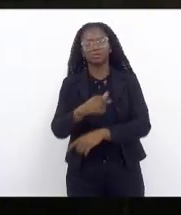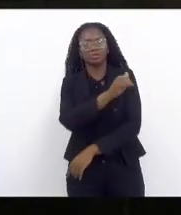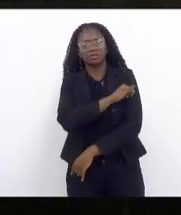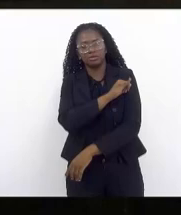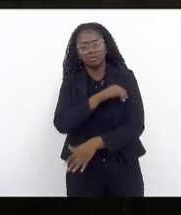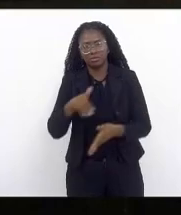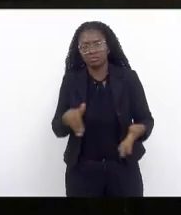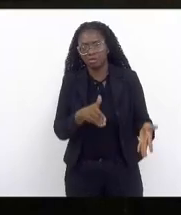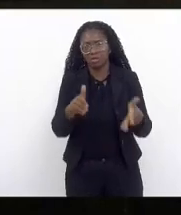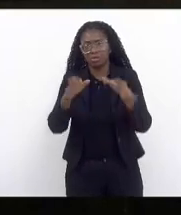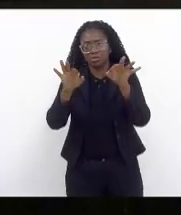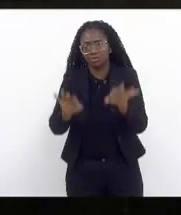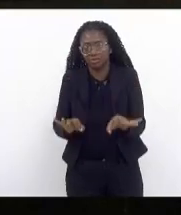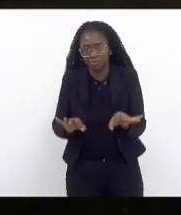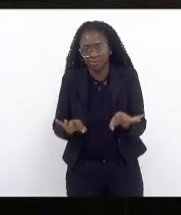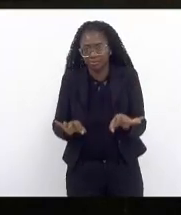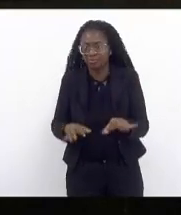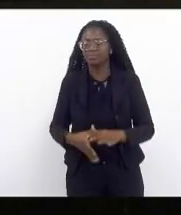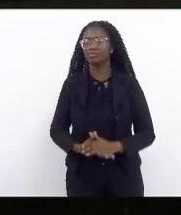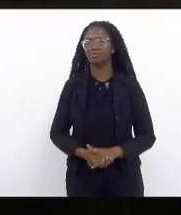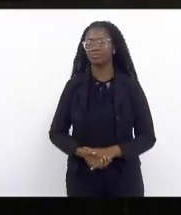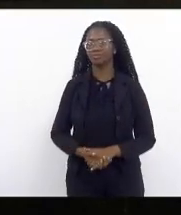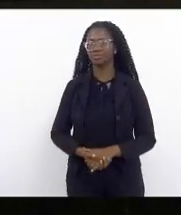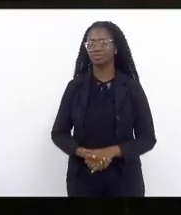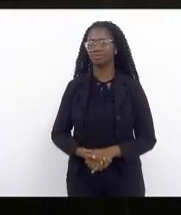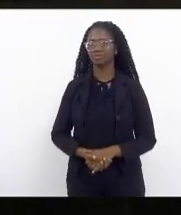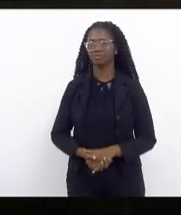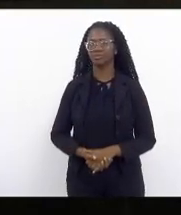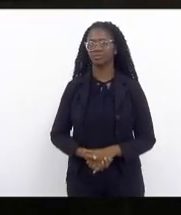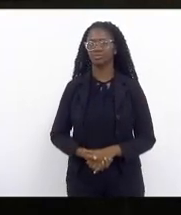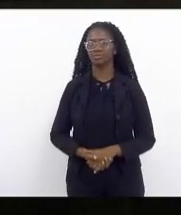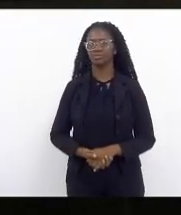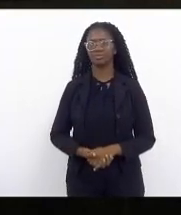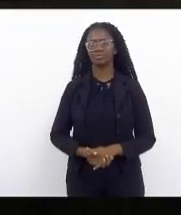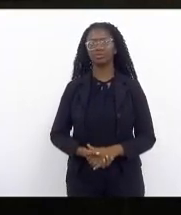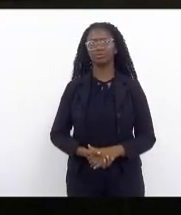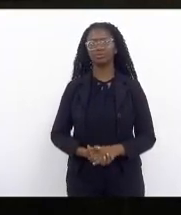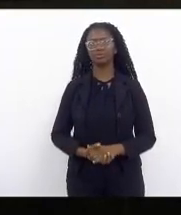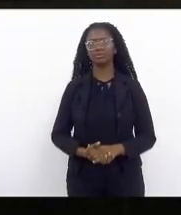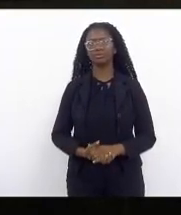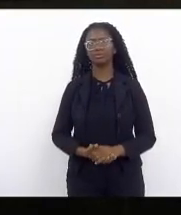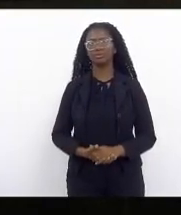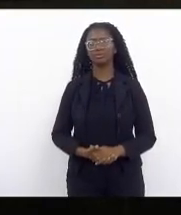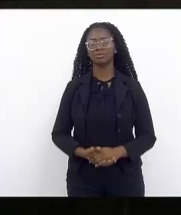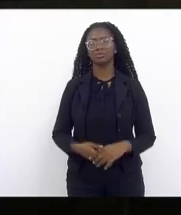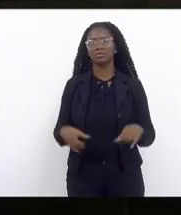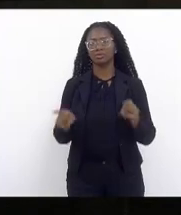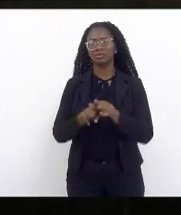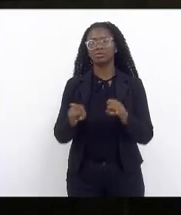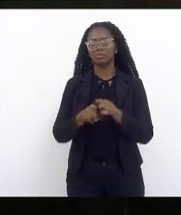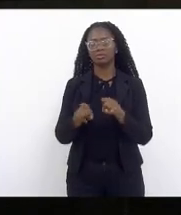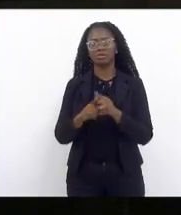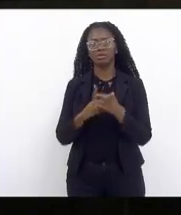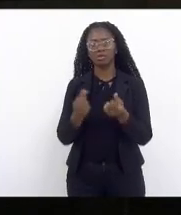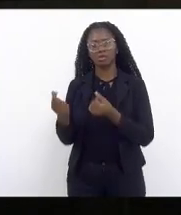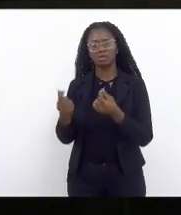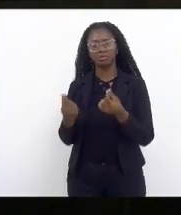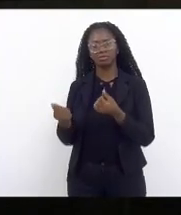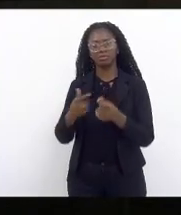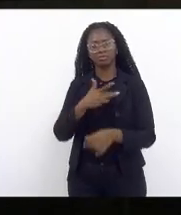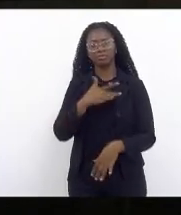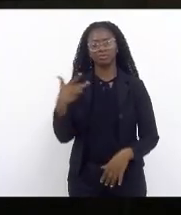caminho certo com isso nós teremos efetivamente aumento no recursos em saúde educação segurança